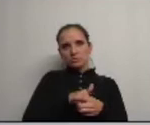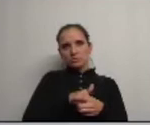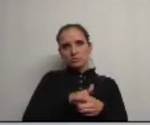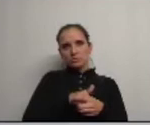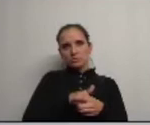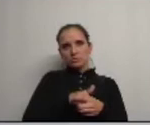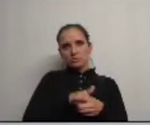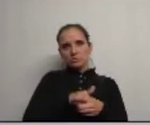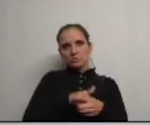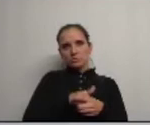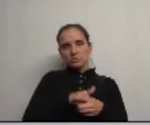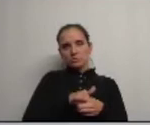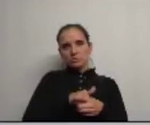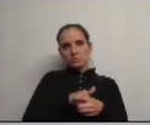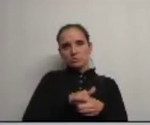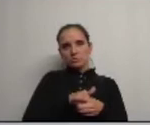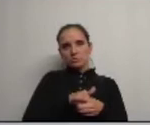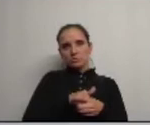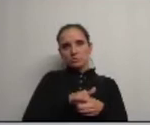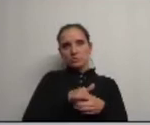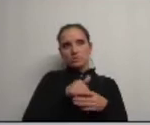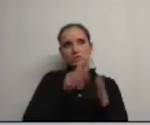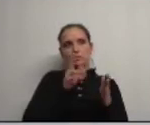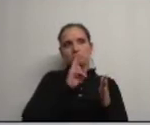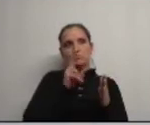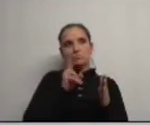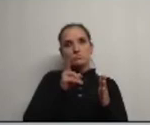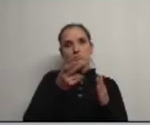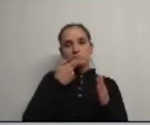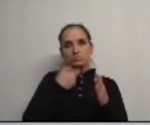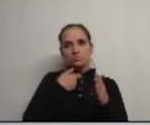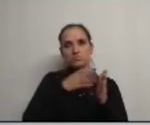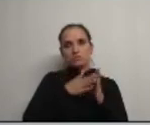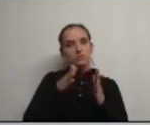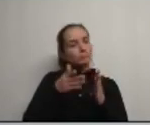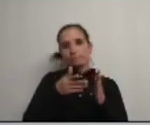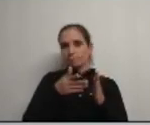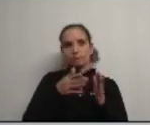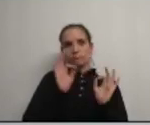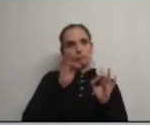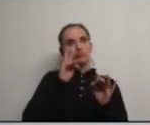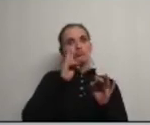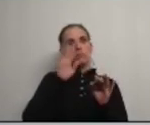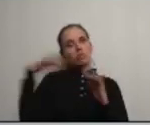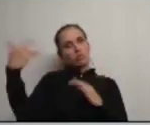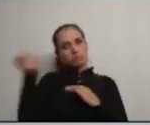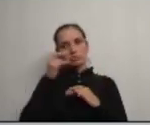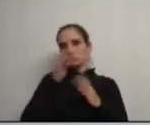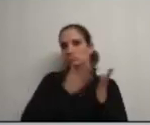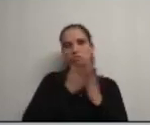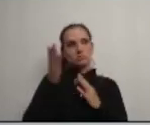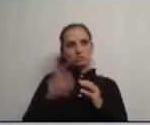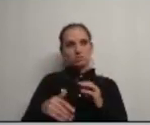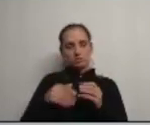eu precisava da sua intervenção para continuar Sr. Deputado aguardo depois pela resposta por favor avance